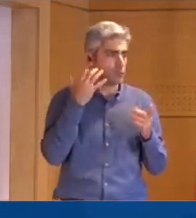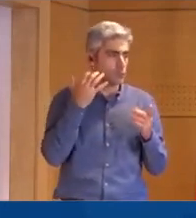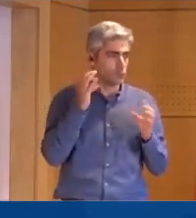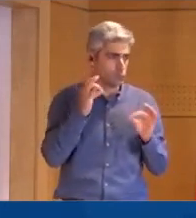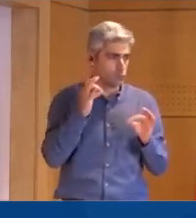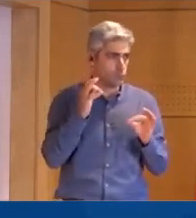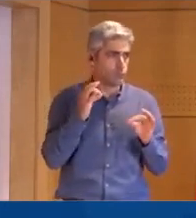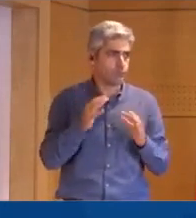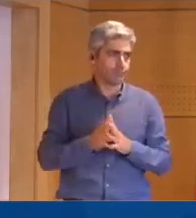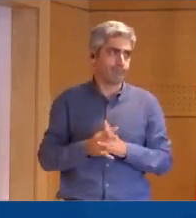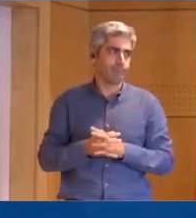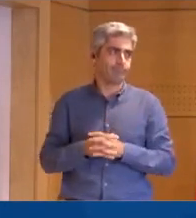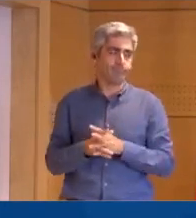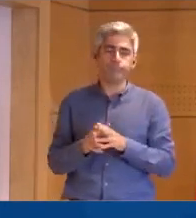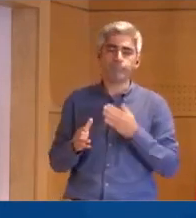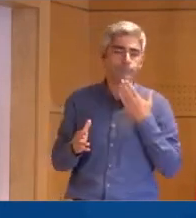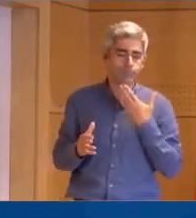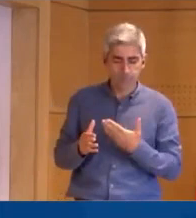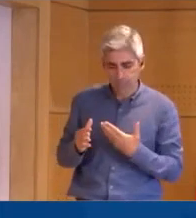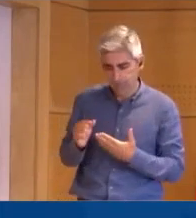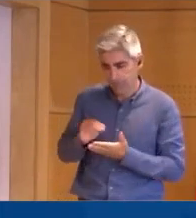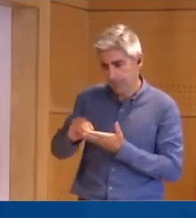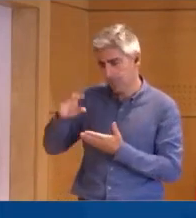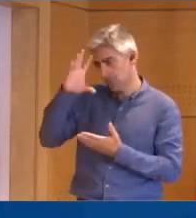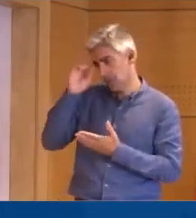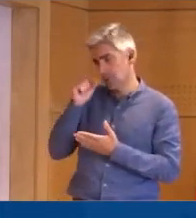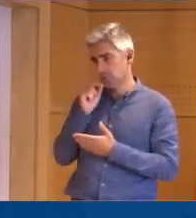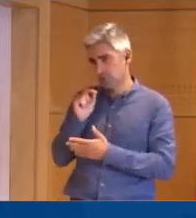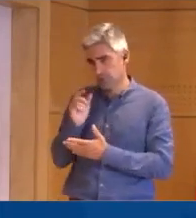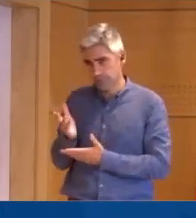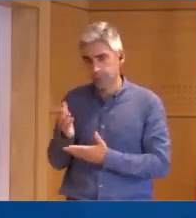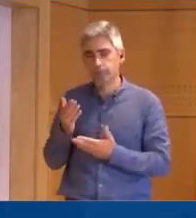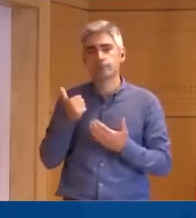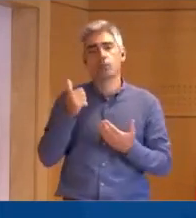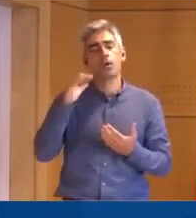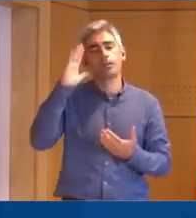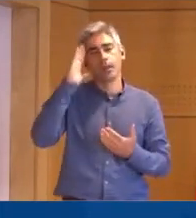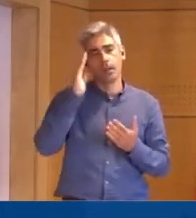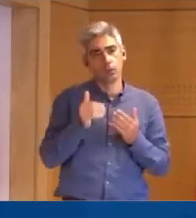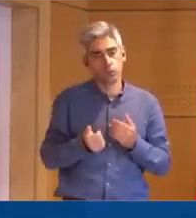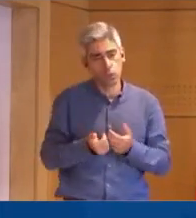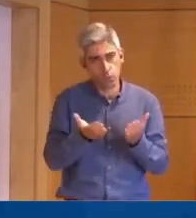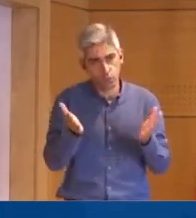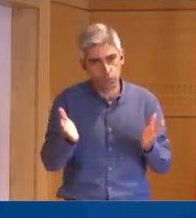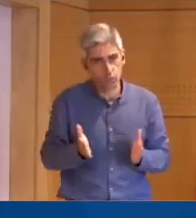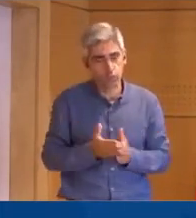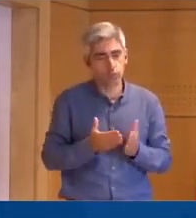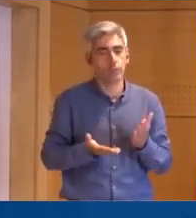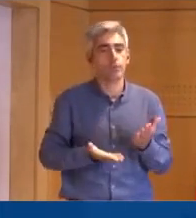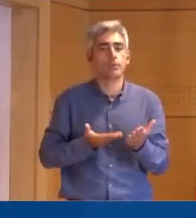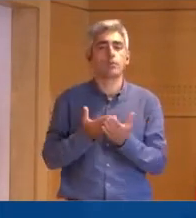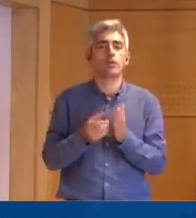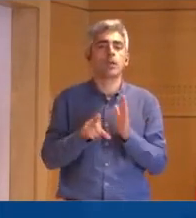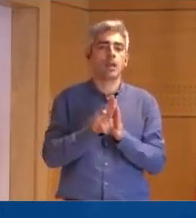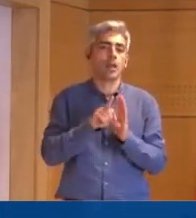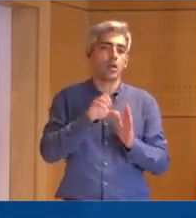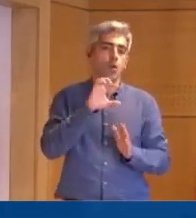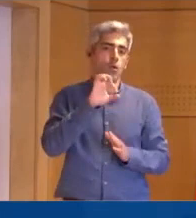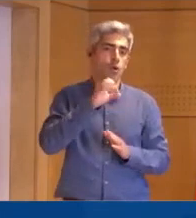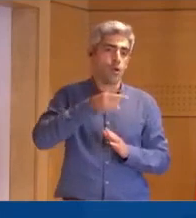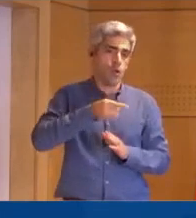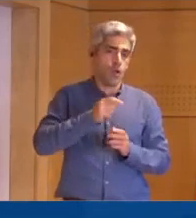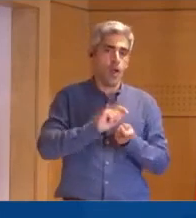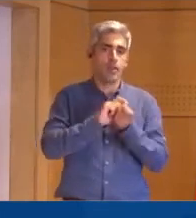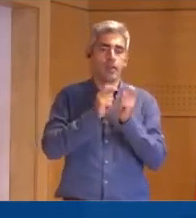Já está? Muito obrigada, Sra. Secretária de Estado. Muito boa tarde a todos. A proposta de Lei 89, que altera